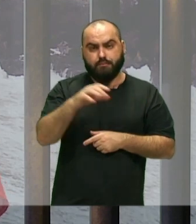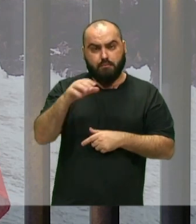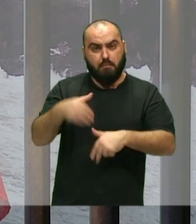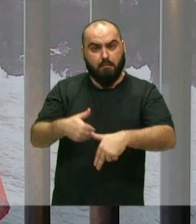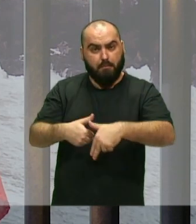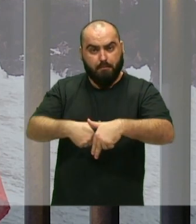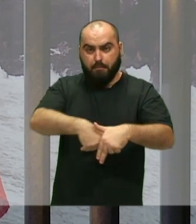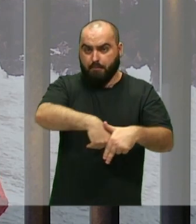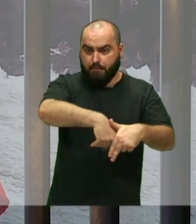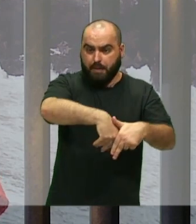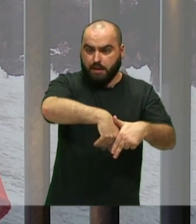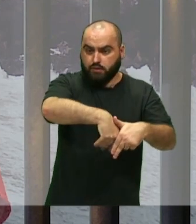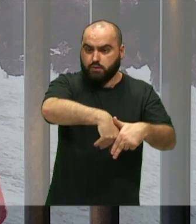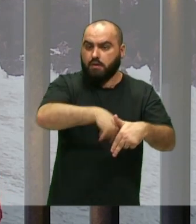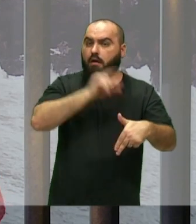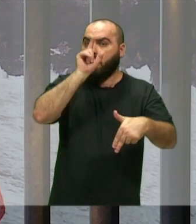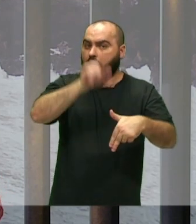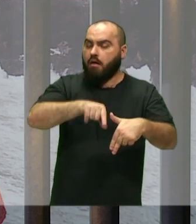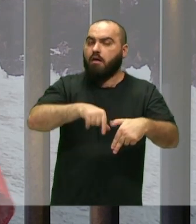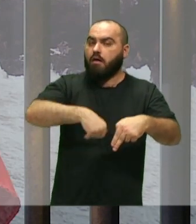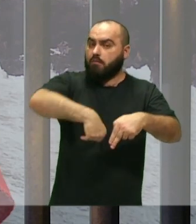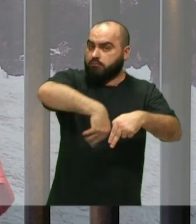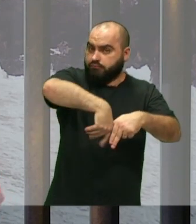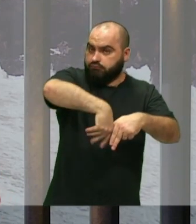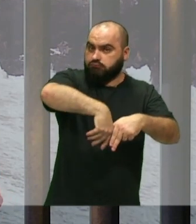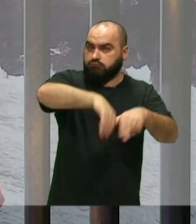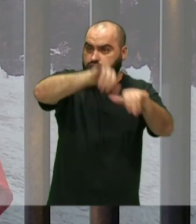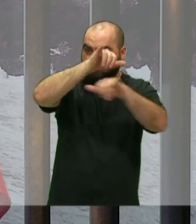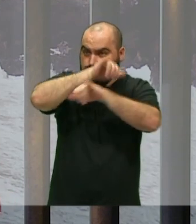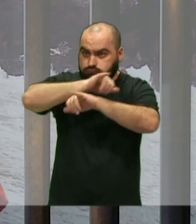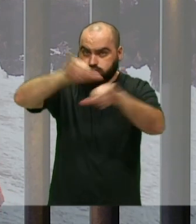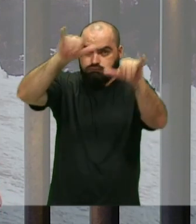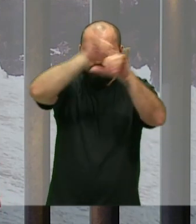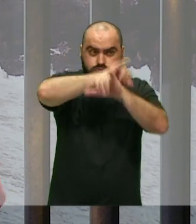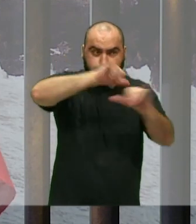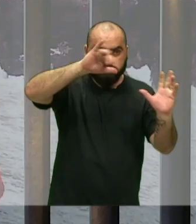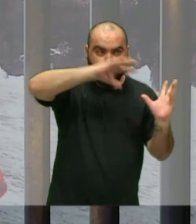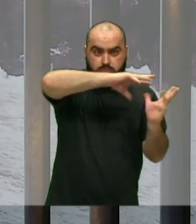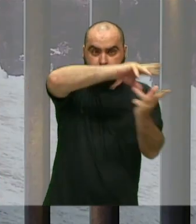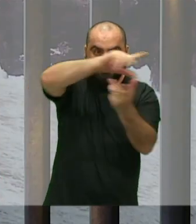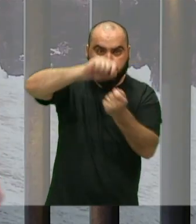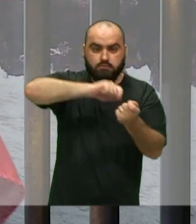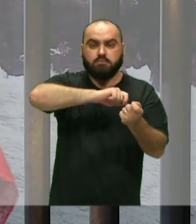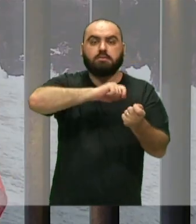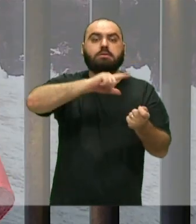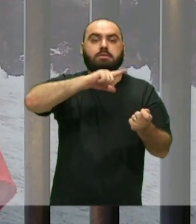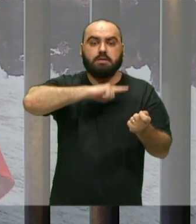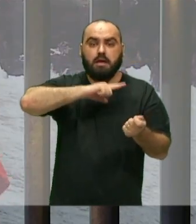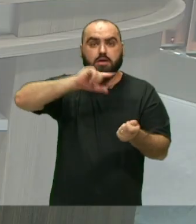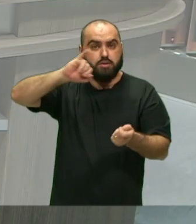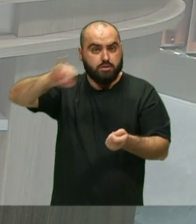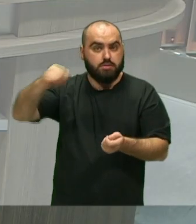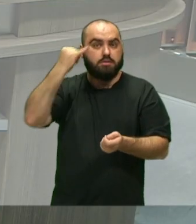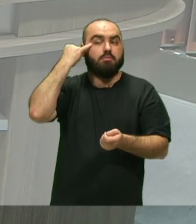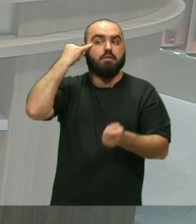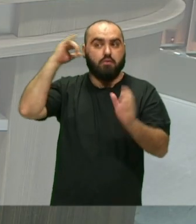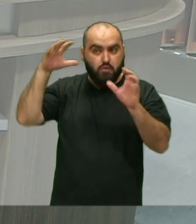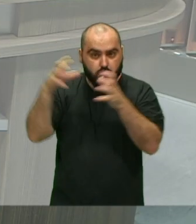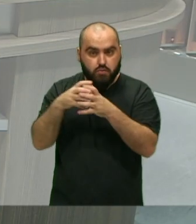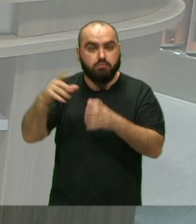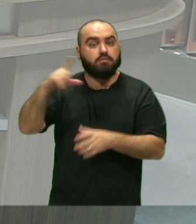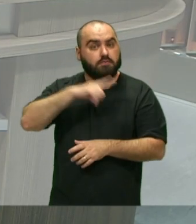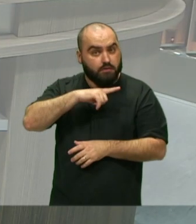Mesmo sendo Uma manifestação Que hoje É divulgada No mundo inteiro Que é o mundo inteiro Todo mundo tem Até no Japão Tem grupo de Maracatu